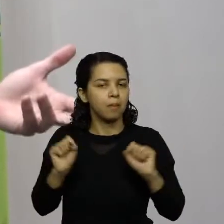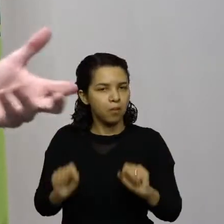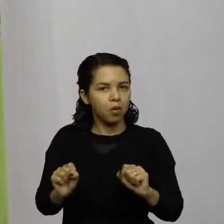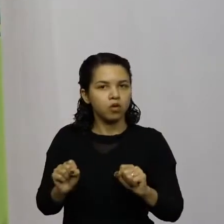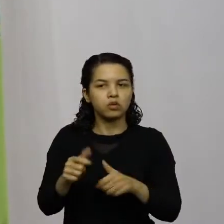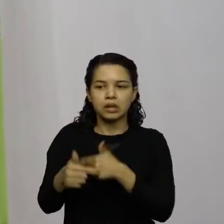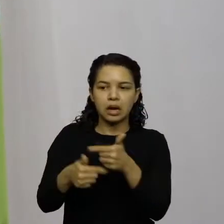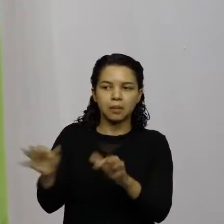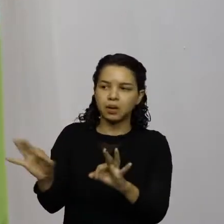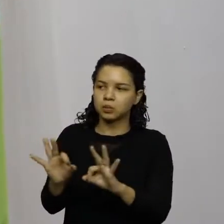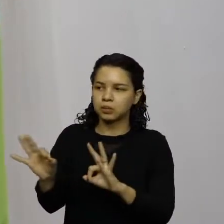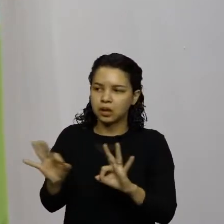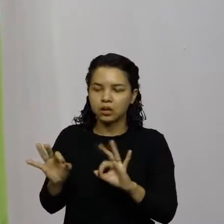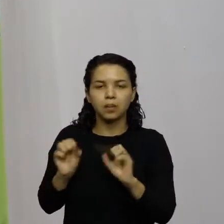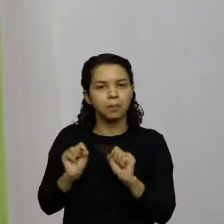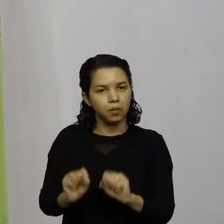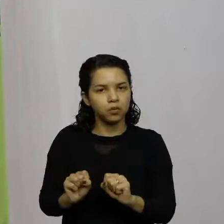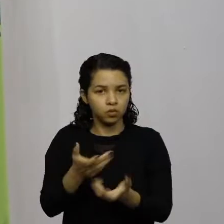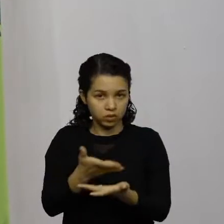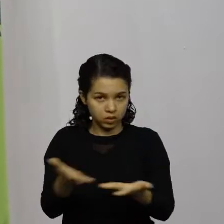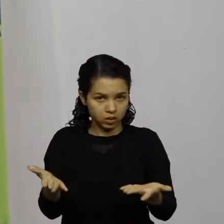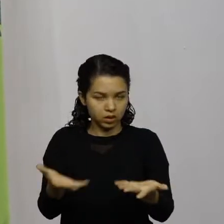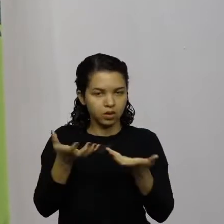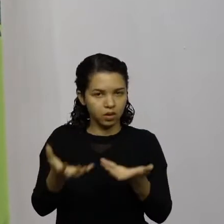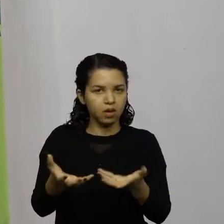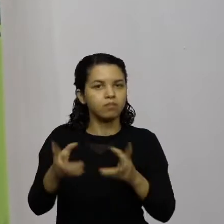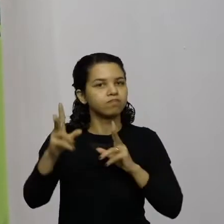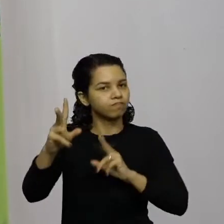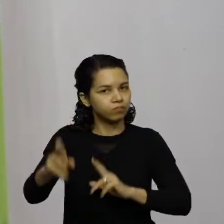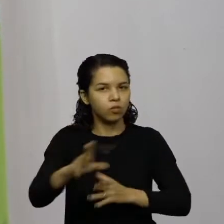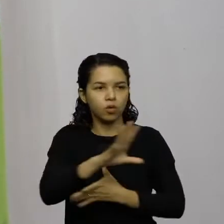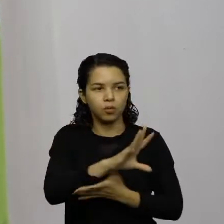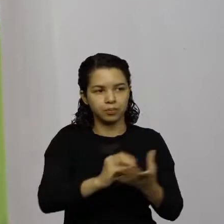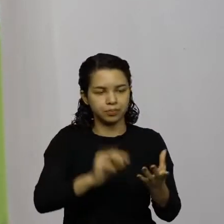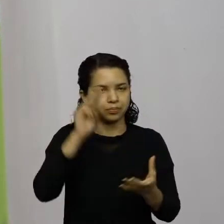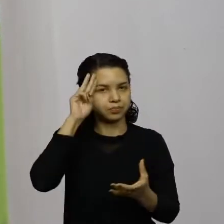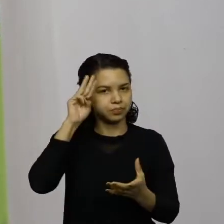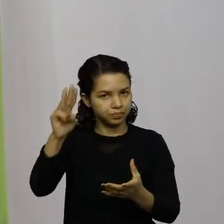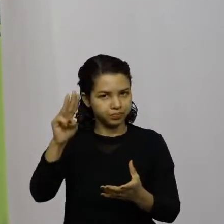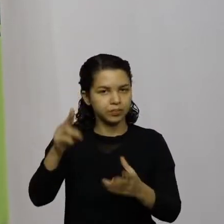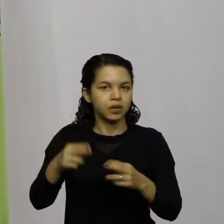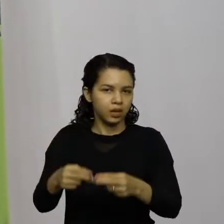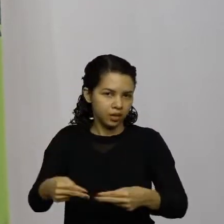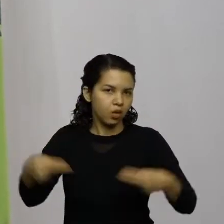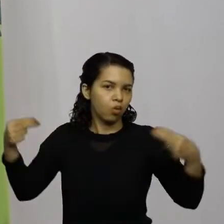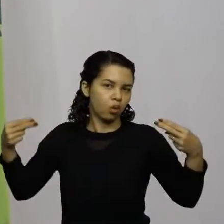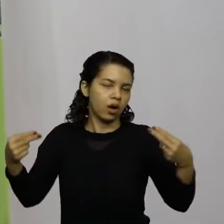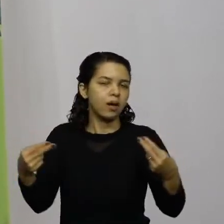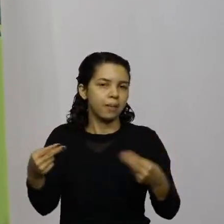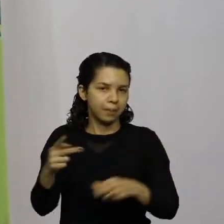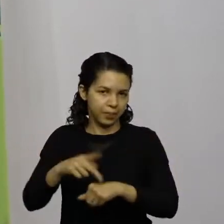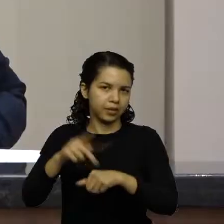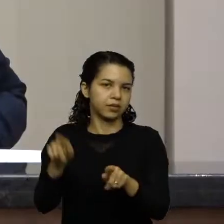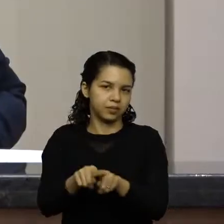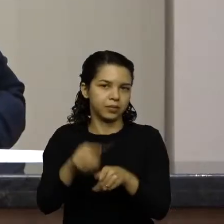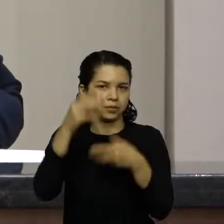nenhum acontecendo então quem quiser é a mesma coisa que o Moisés a vai ali fora e inaugura a pedra também muito obrigado